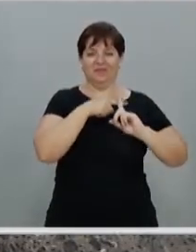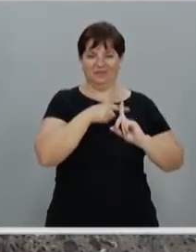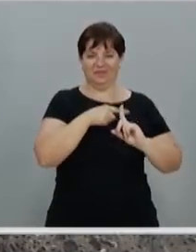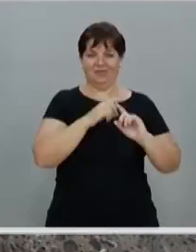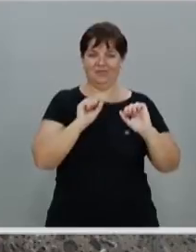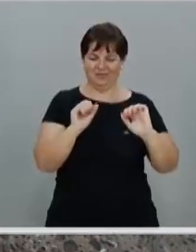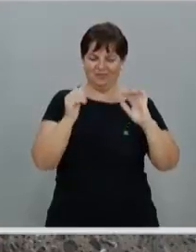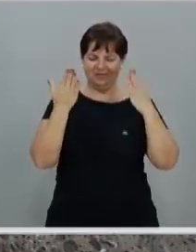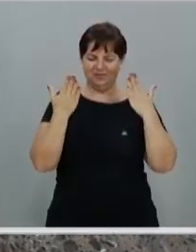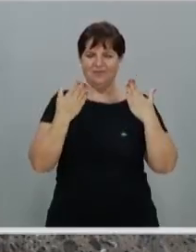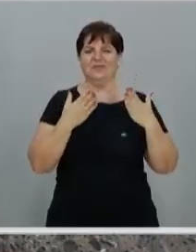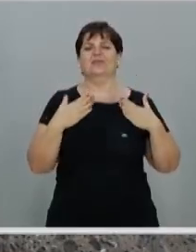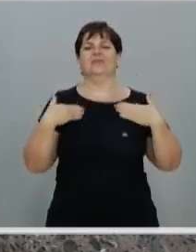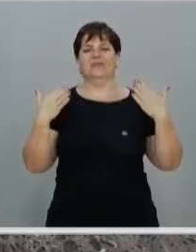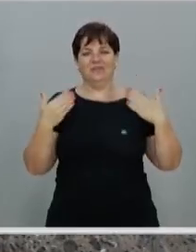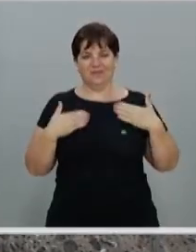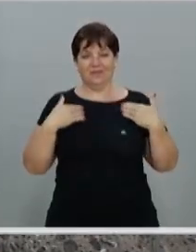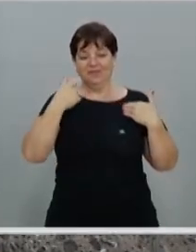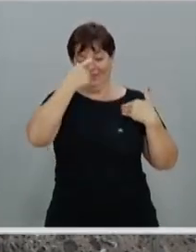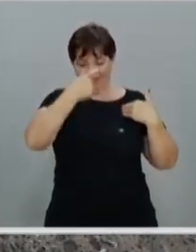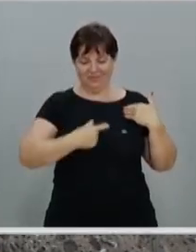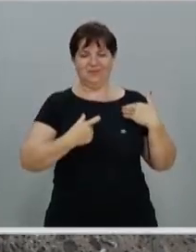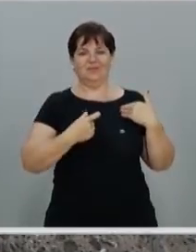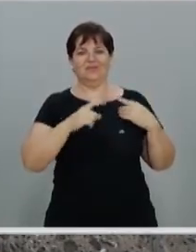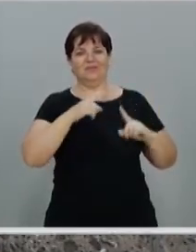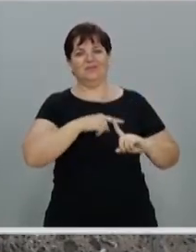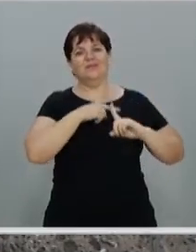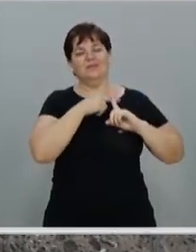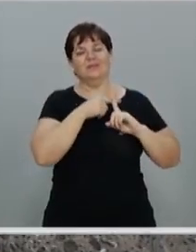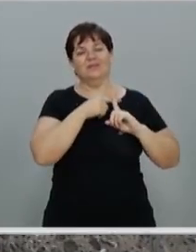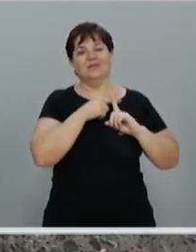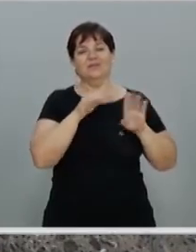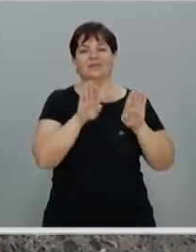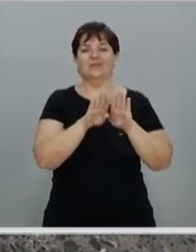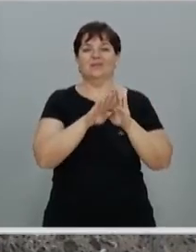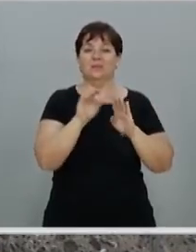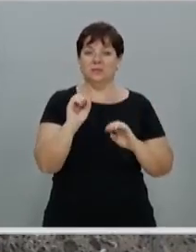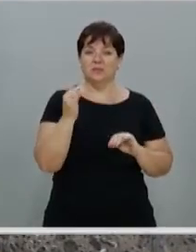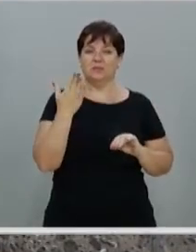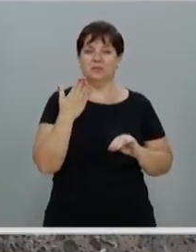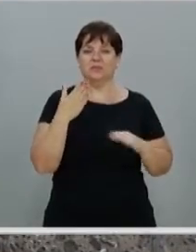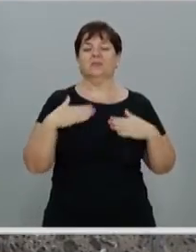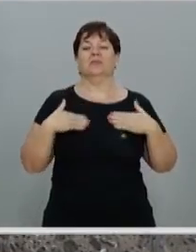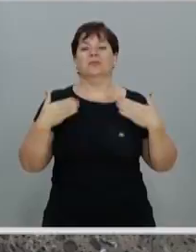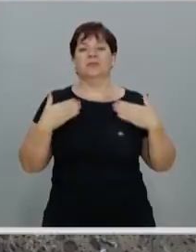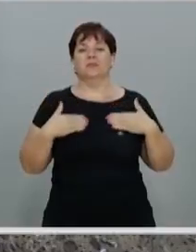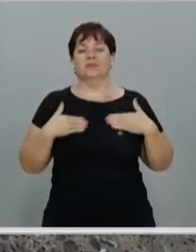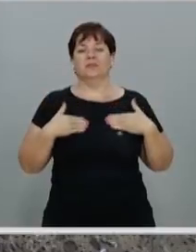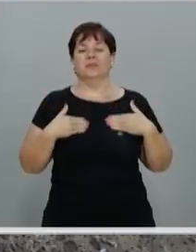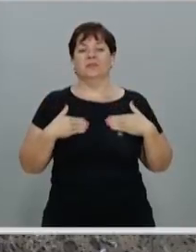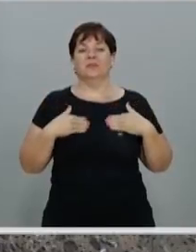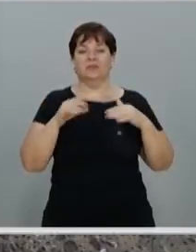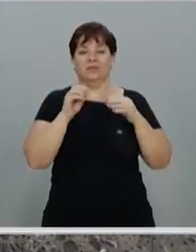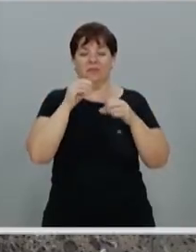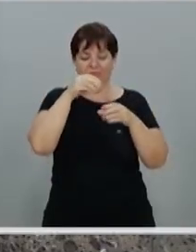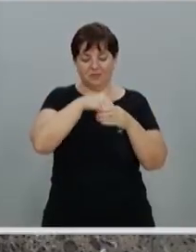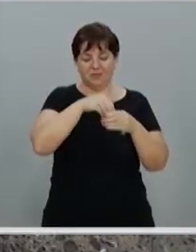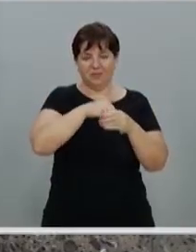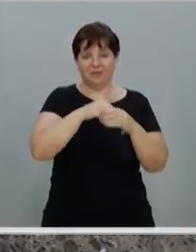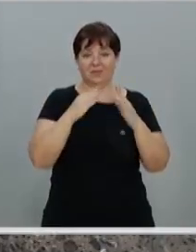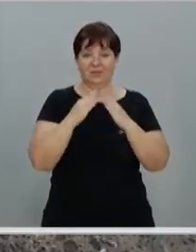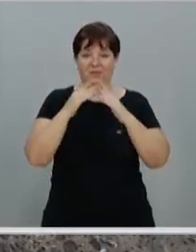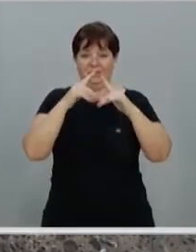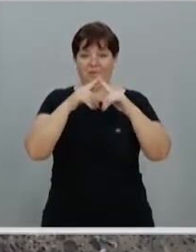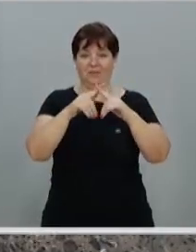alegria de sermos cristãos, e celebrarmos também a alegria de pertencermos a uma igreja que nos